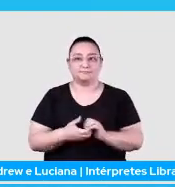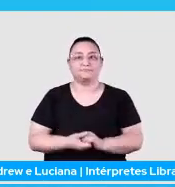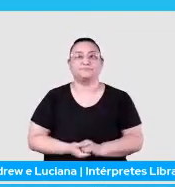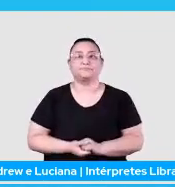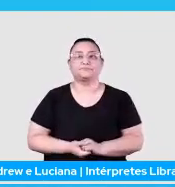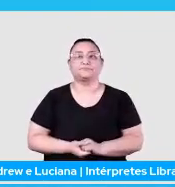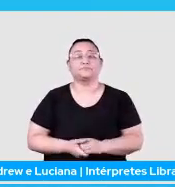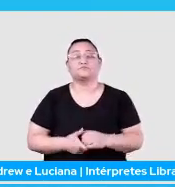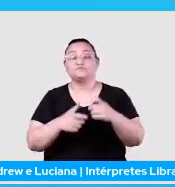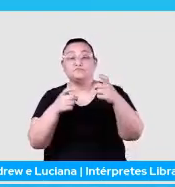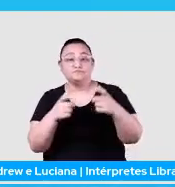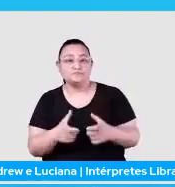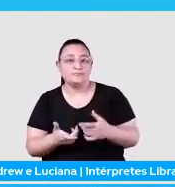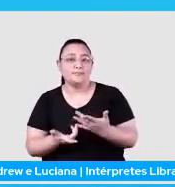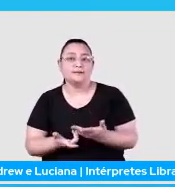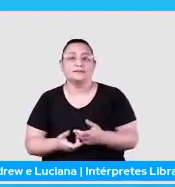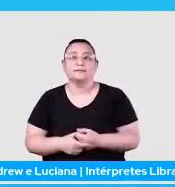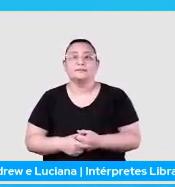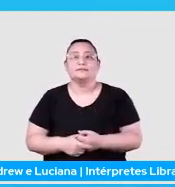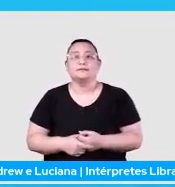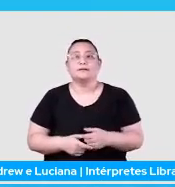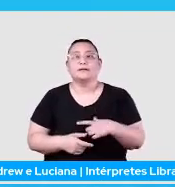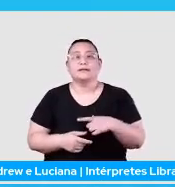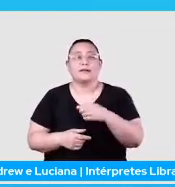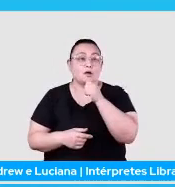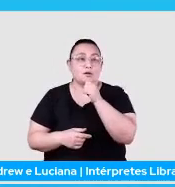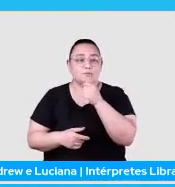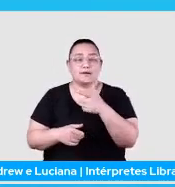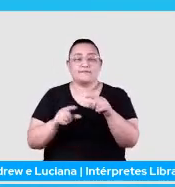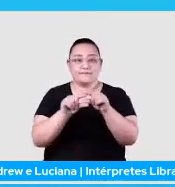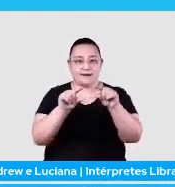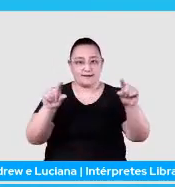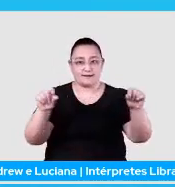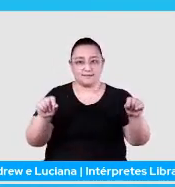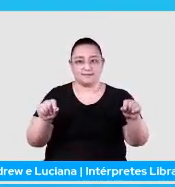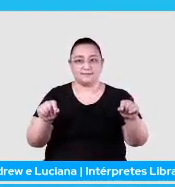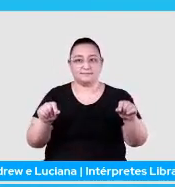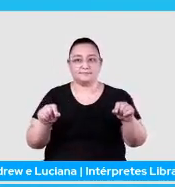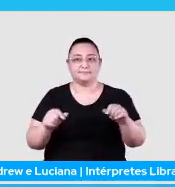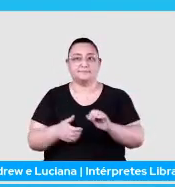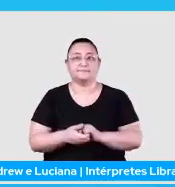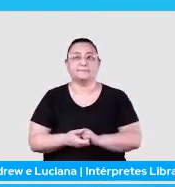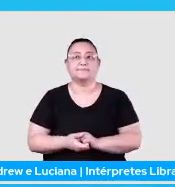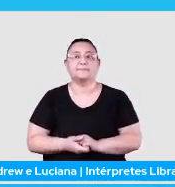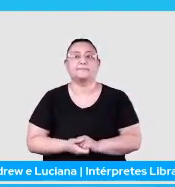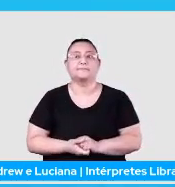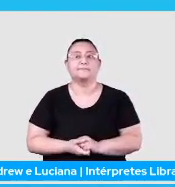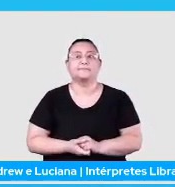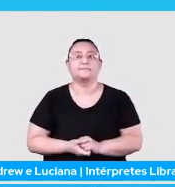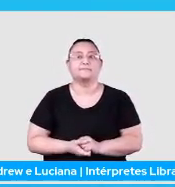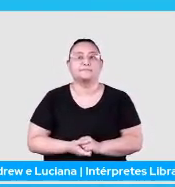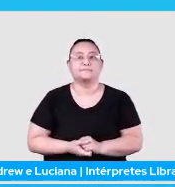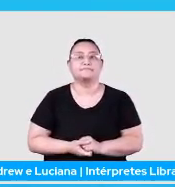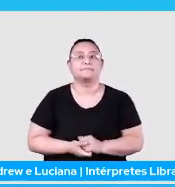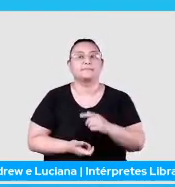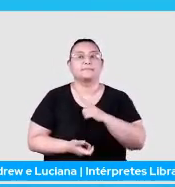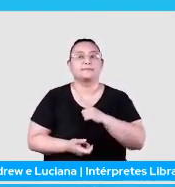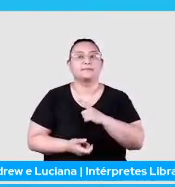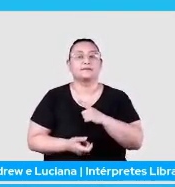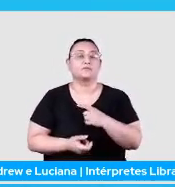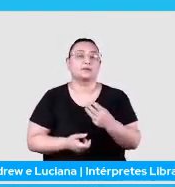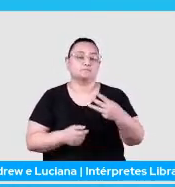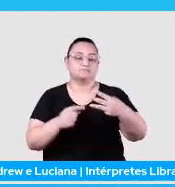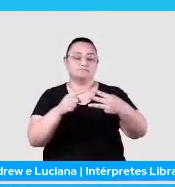Basicamente, por exemplo, eu tenho uma frase aqui, tenho o Michael Jeffrey, Jordan, was born in Brooklyn, New York, né?